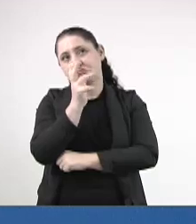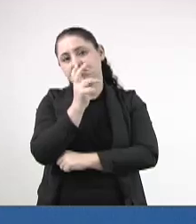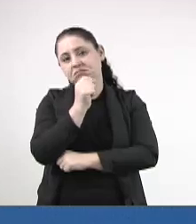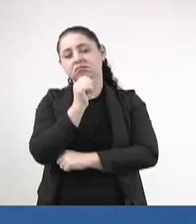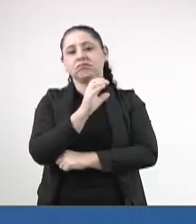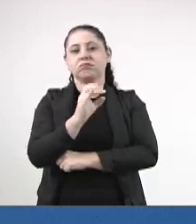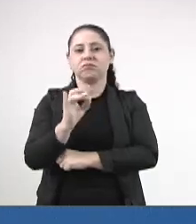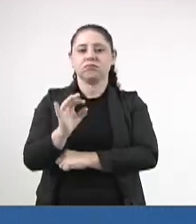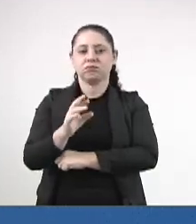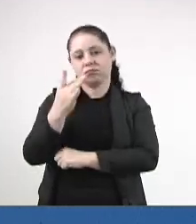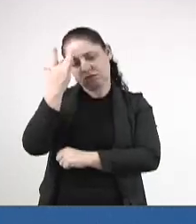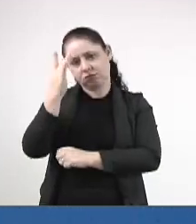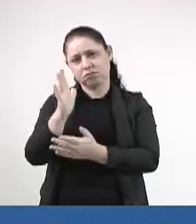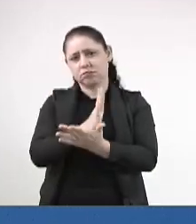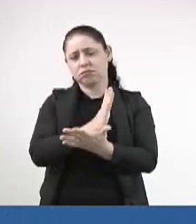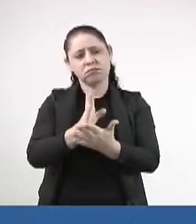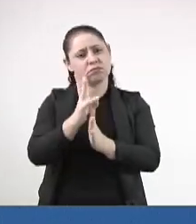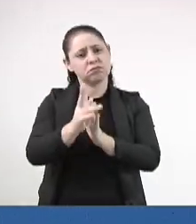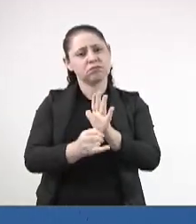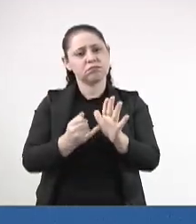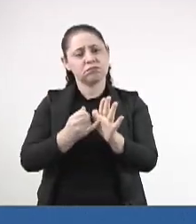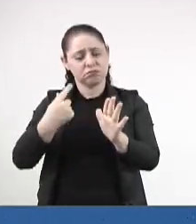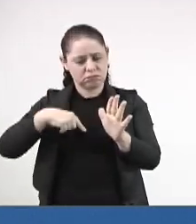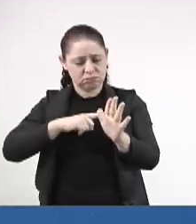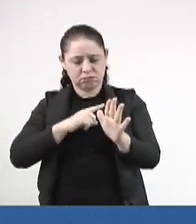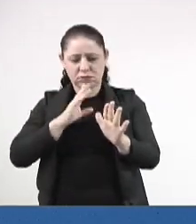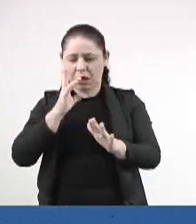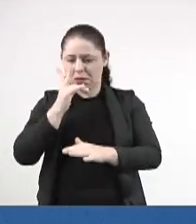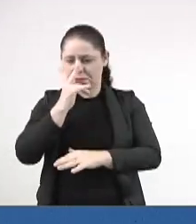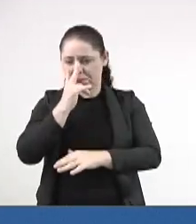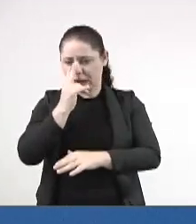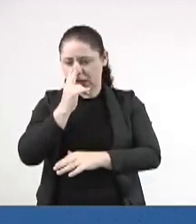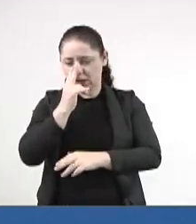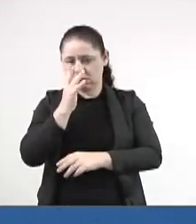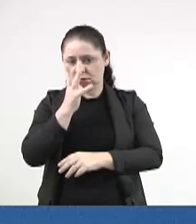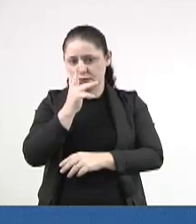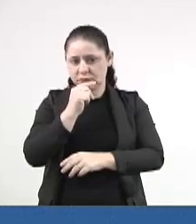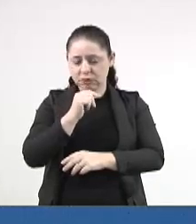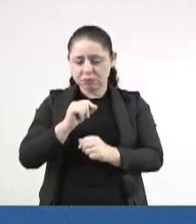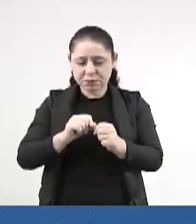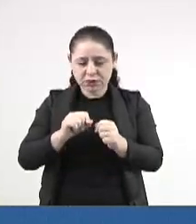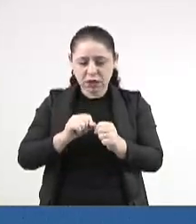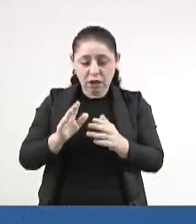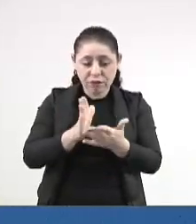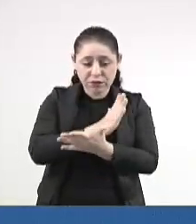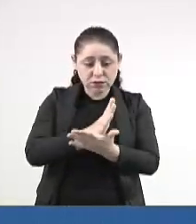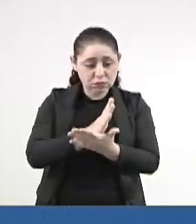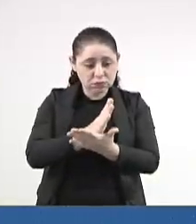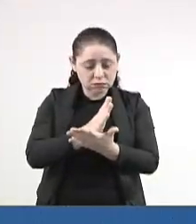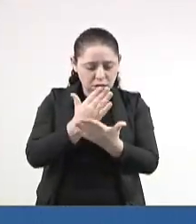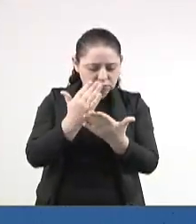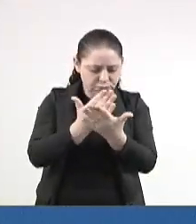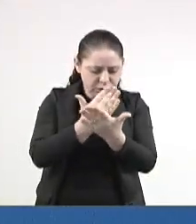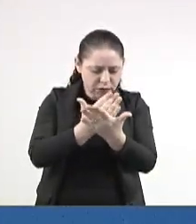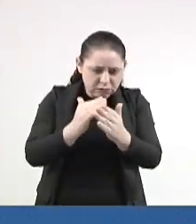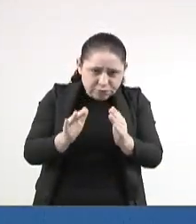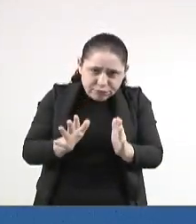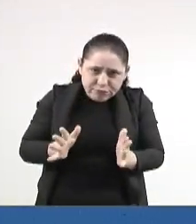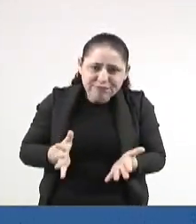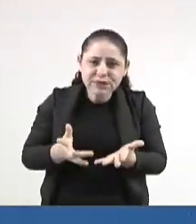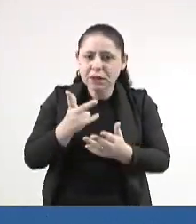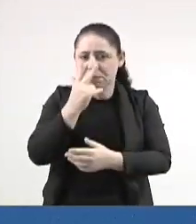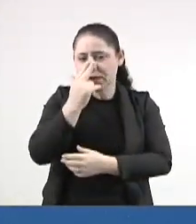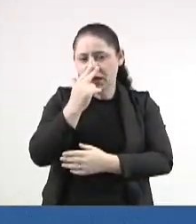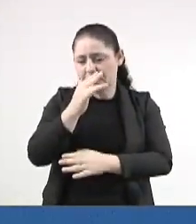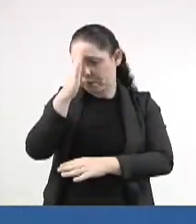CCJ. Eu não sei, tem alguns projetos nossos que precisam de um empurrãozinho de vez em quando, porque parece